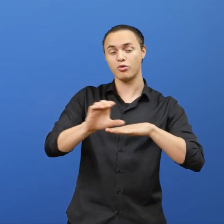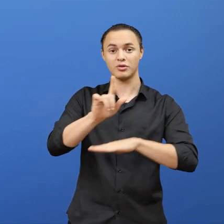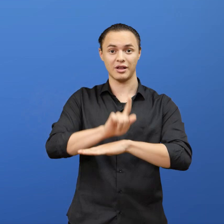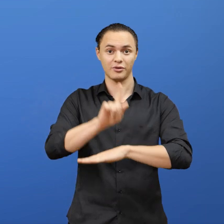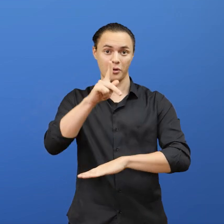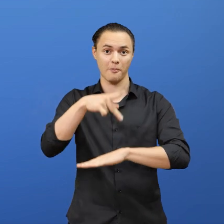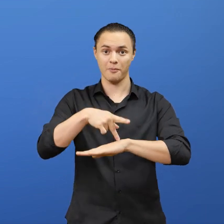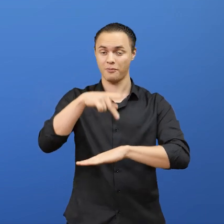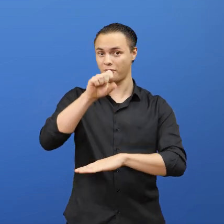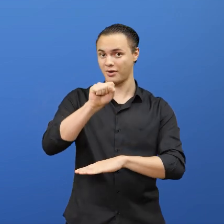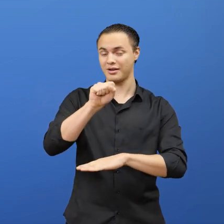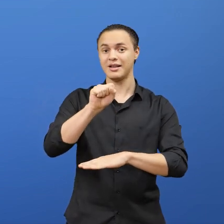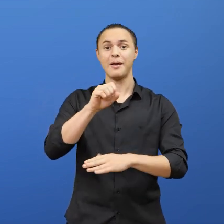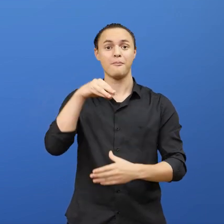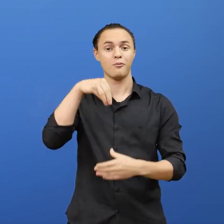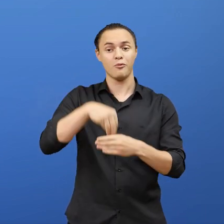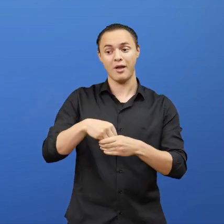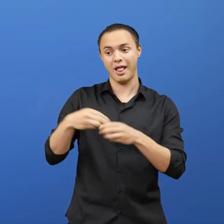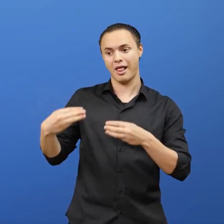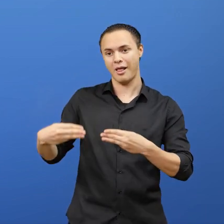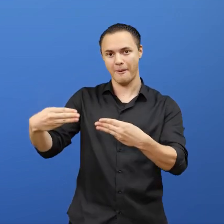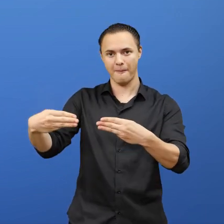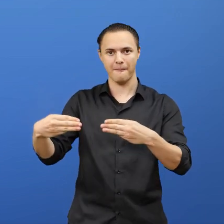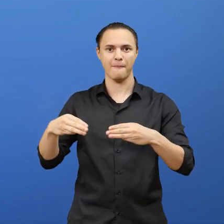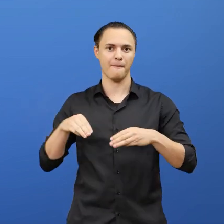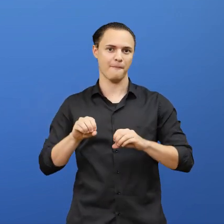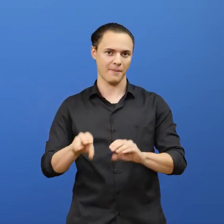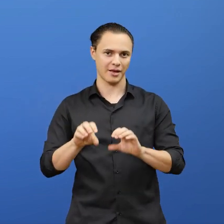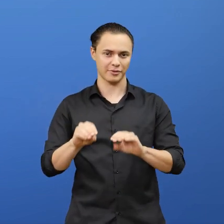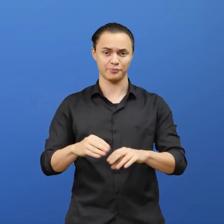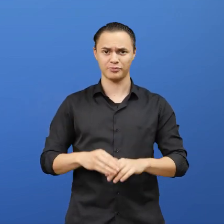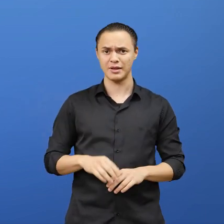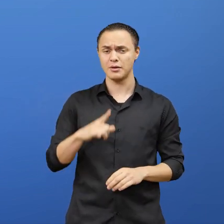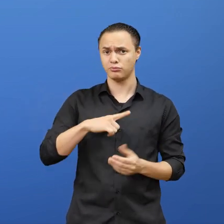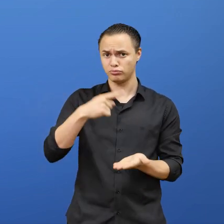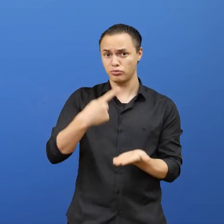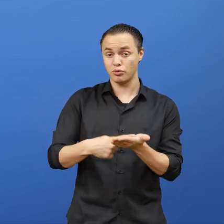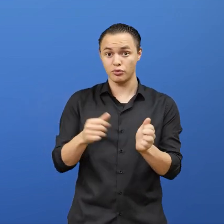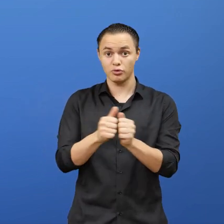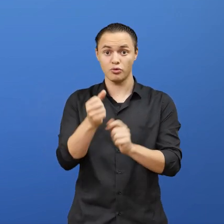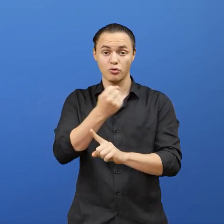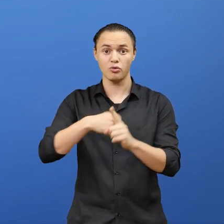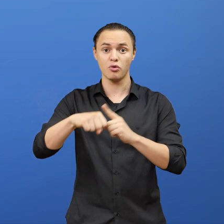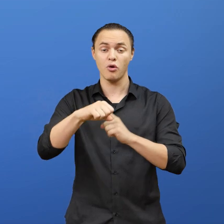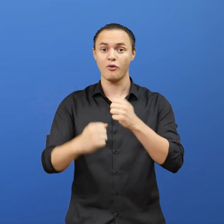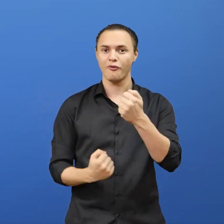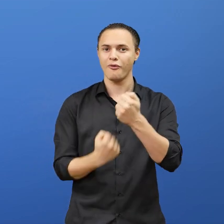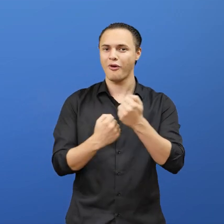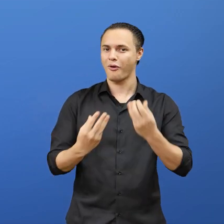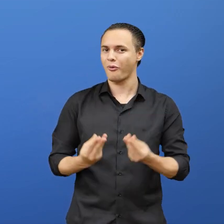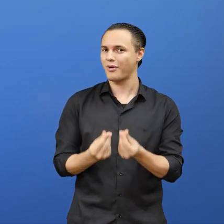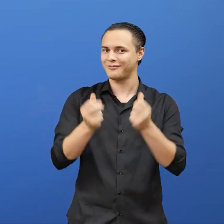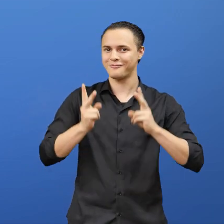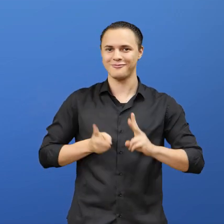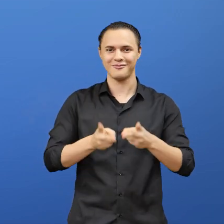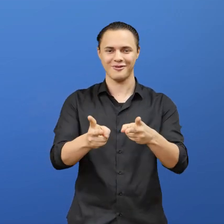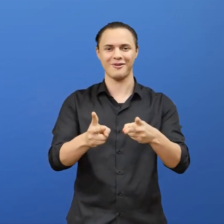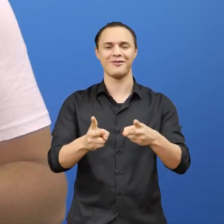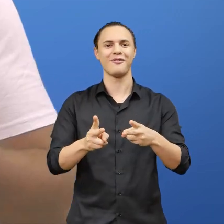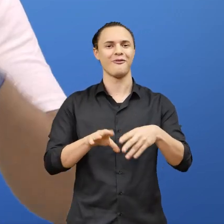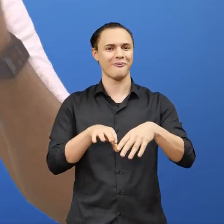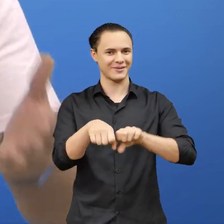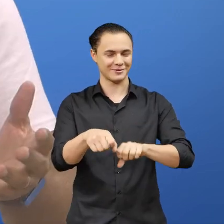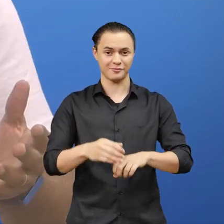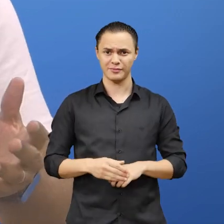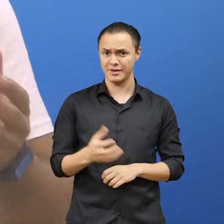graduação e pós-graduação exigidos pelo MEC, e que legitimam, junto à sociedade, o fortalecimento e a qualidade permanente da formação superior.